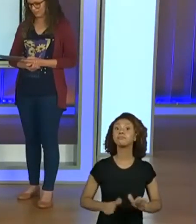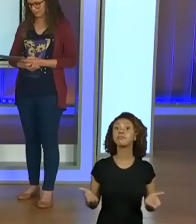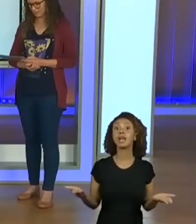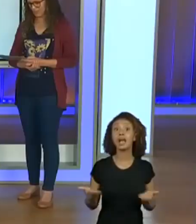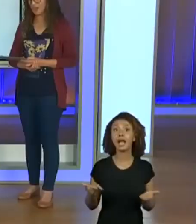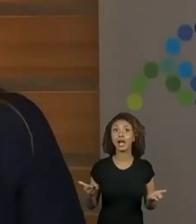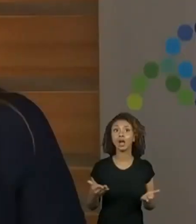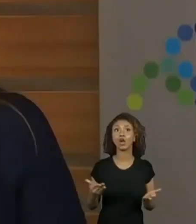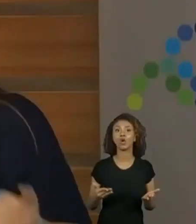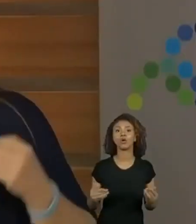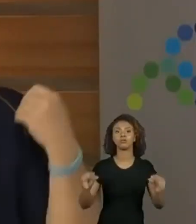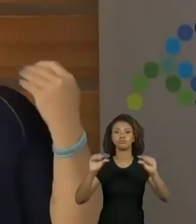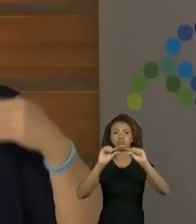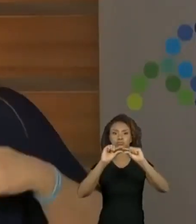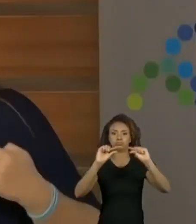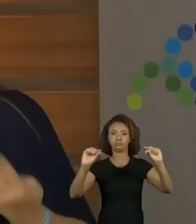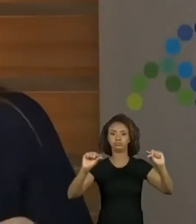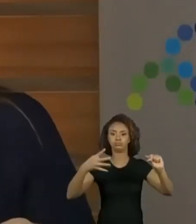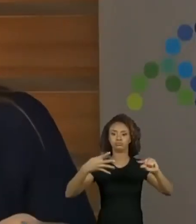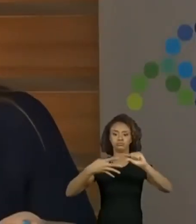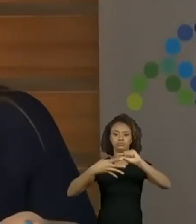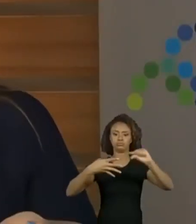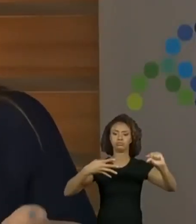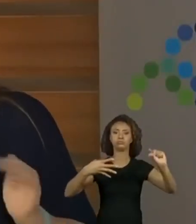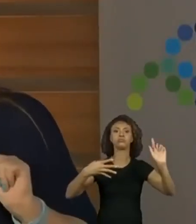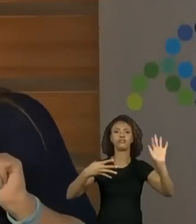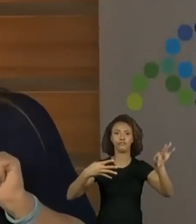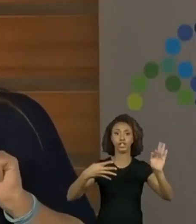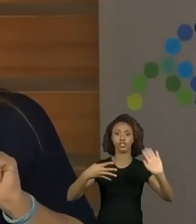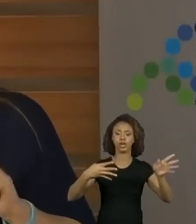terminamos o primeiro verso, vamos para o segundo.